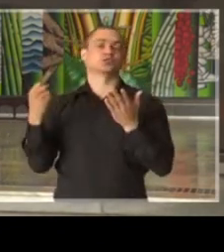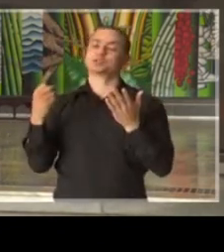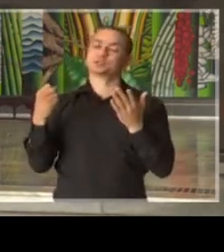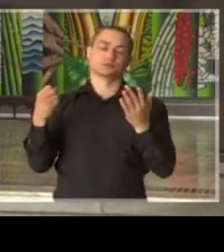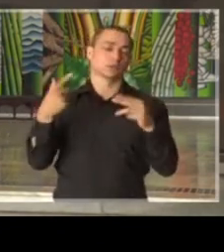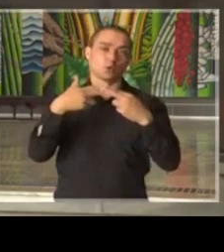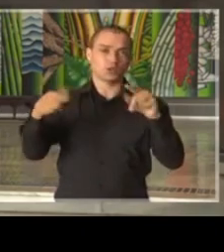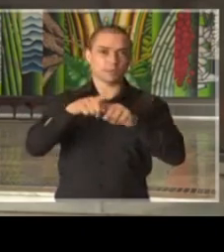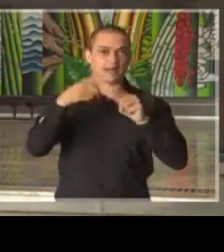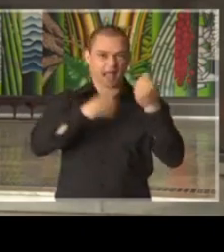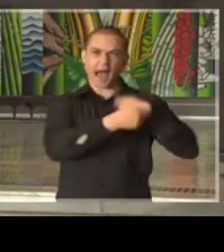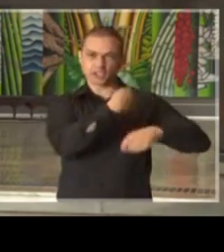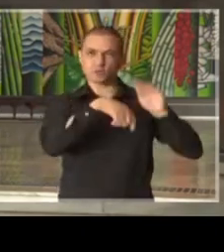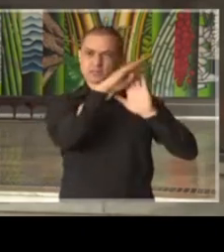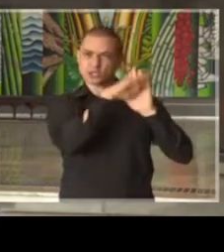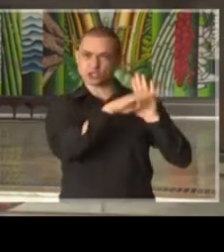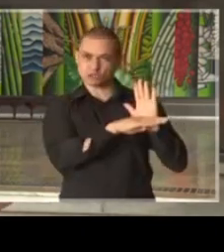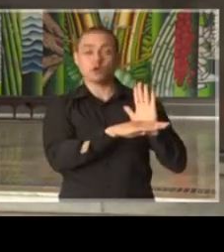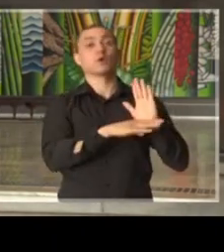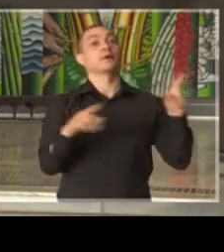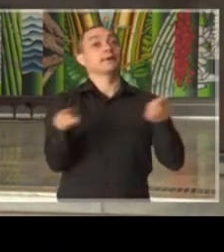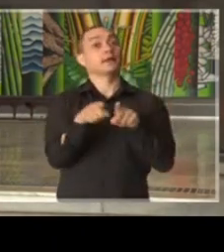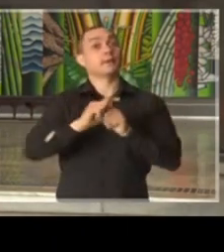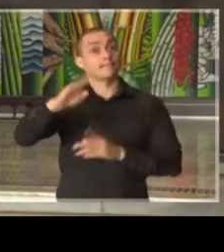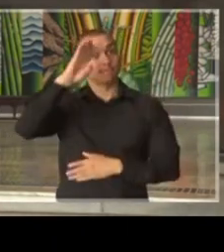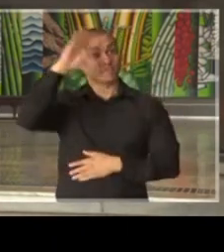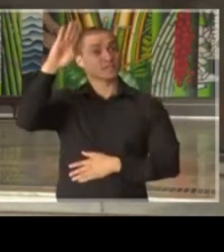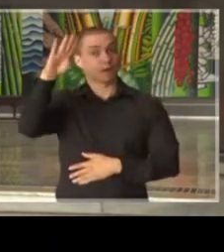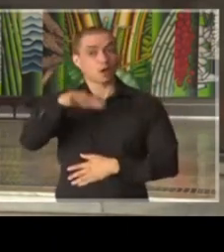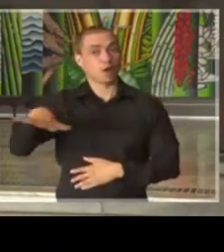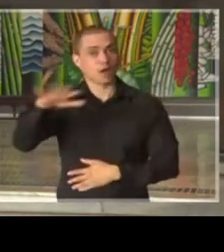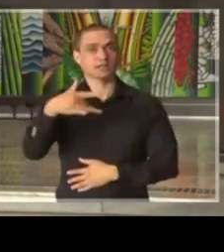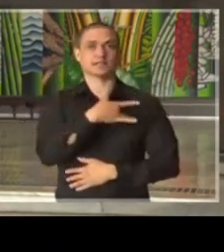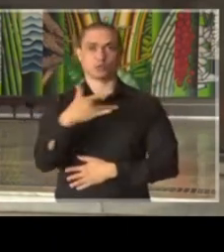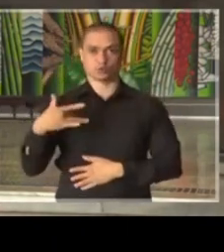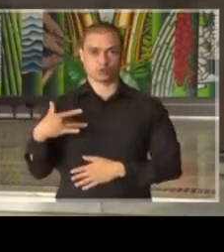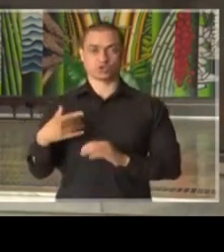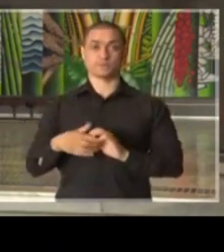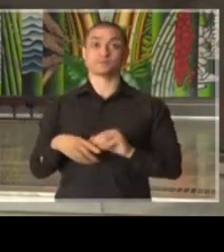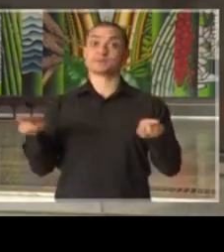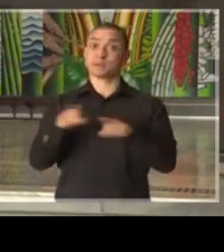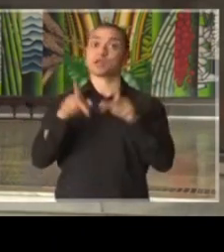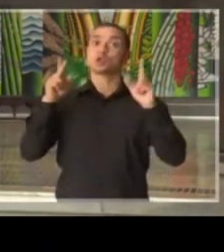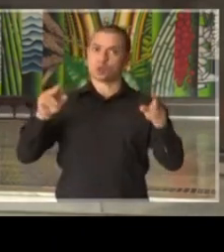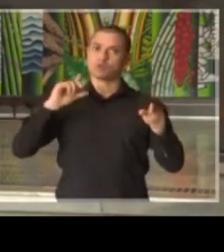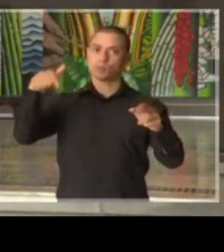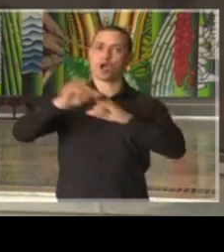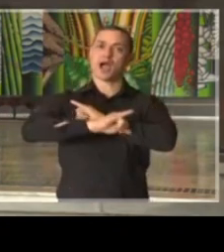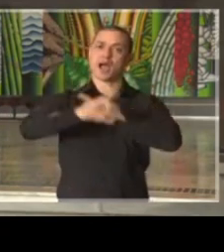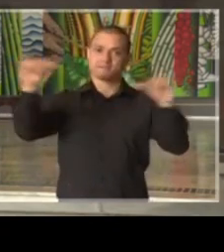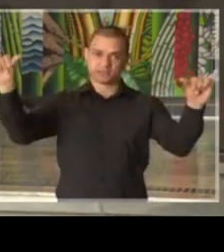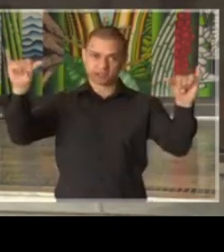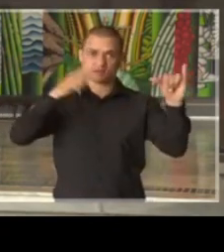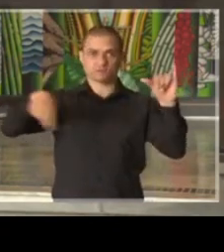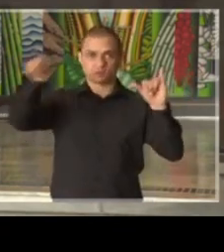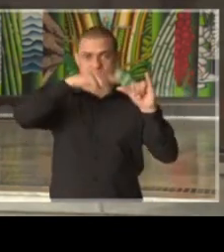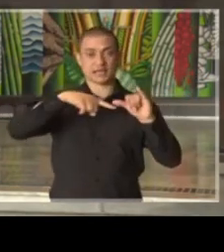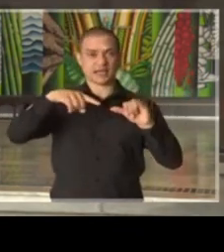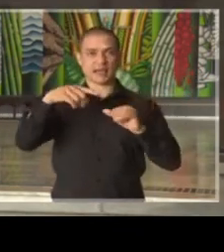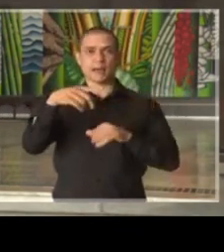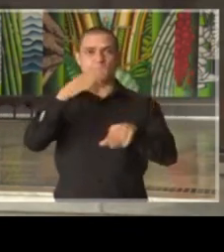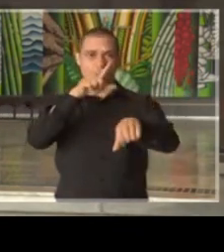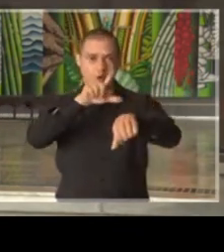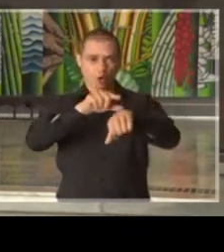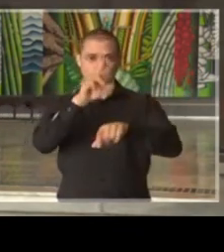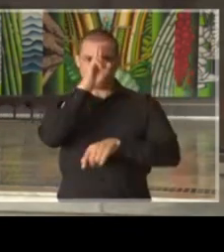administrativas e, principalmente, na área da saúde. E, igualmente, serão comunicadas às 12 e